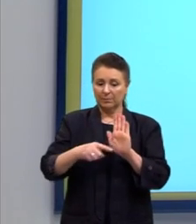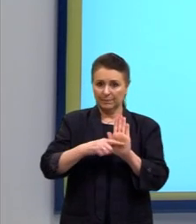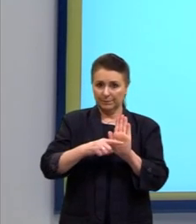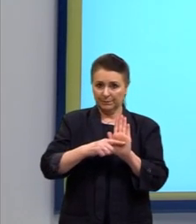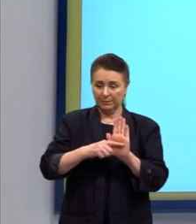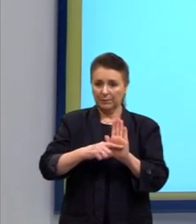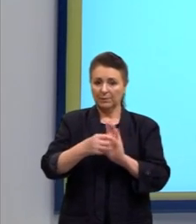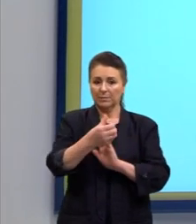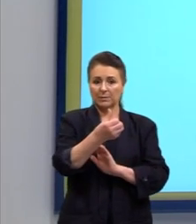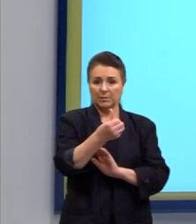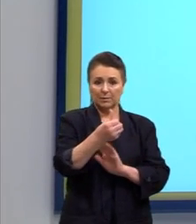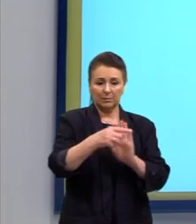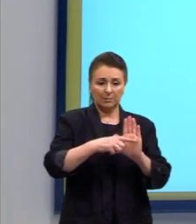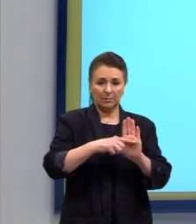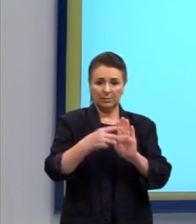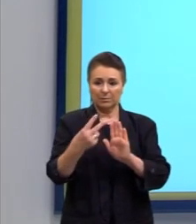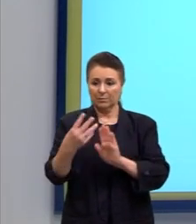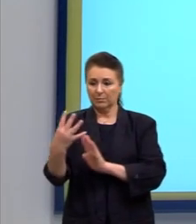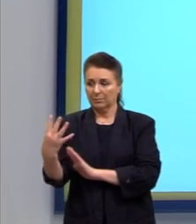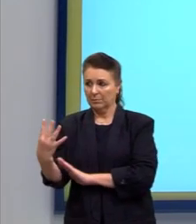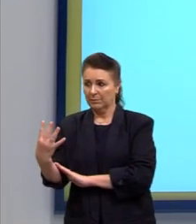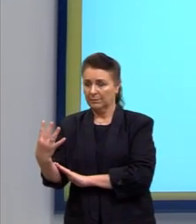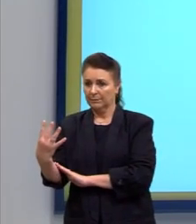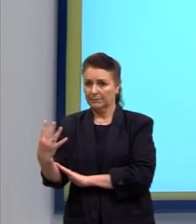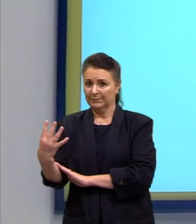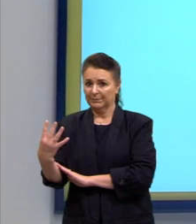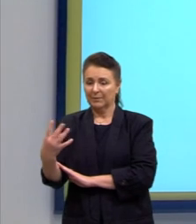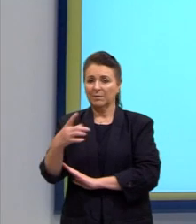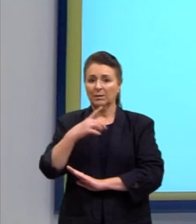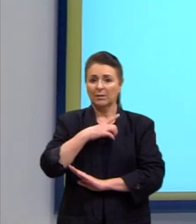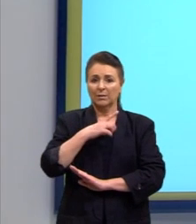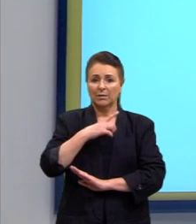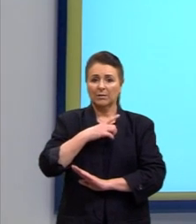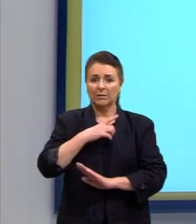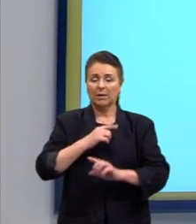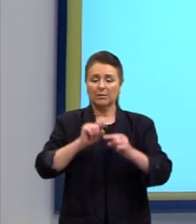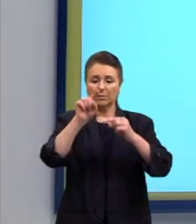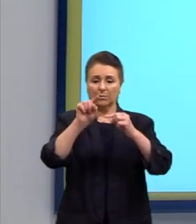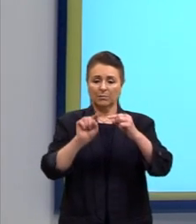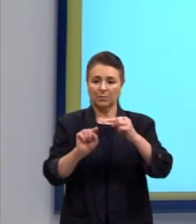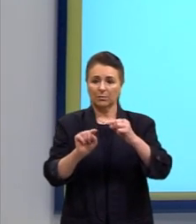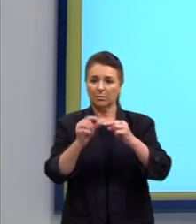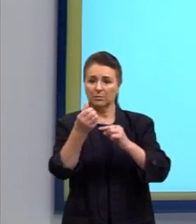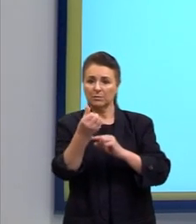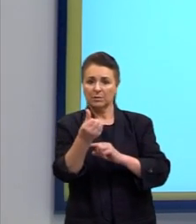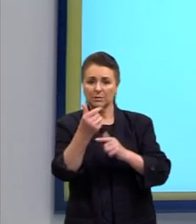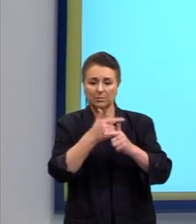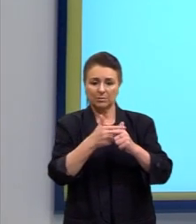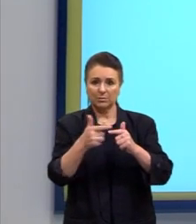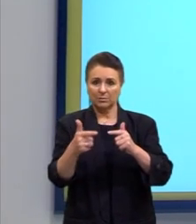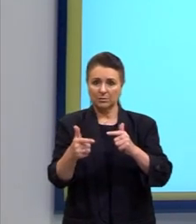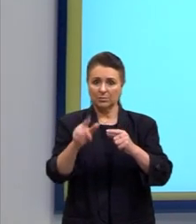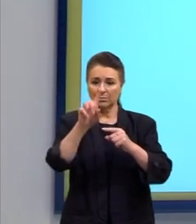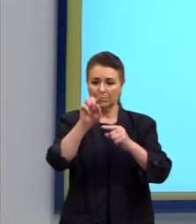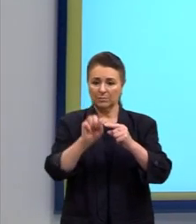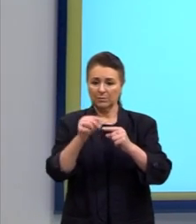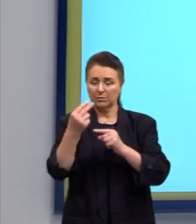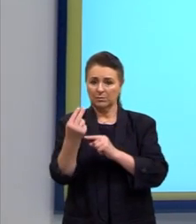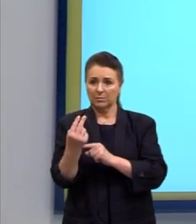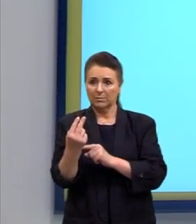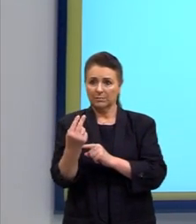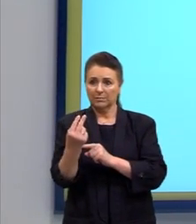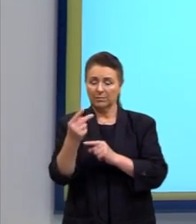6 menos 2 é 4. Então, nós teríamos o fatorial de 6 dividido pelo fatorial de 2